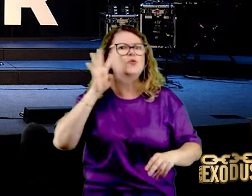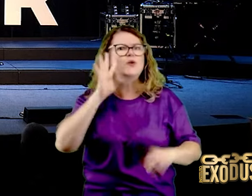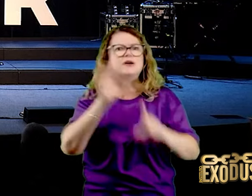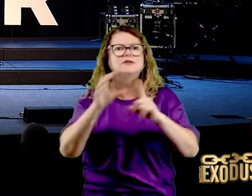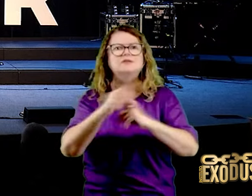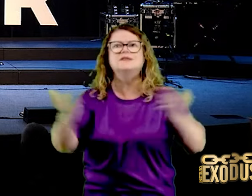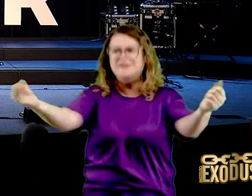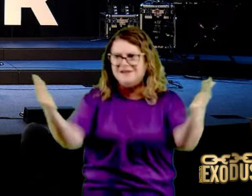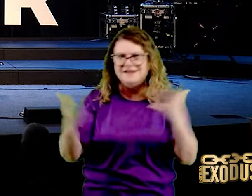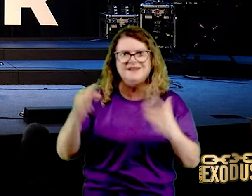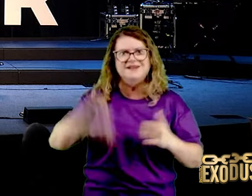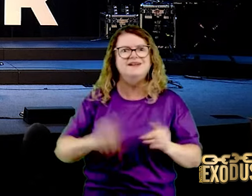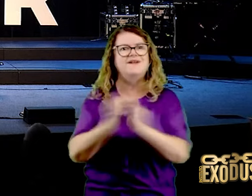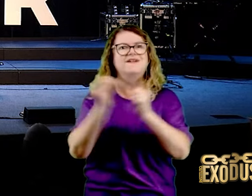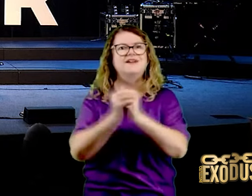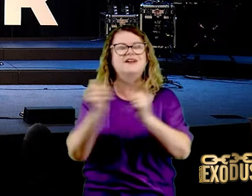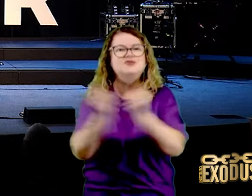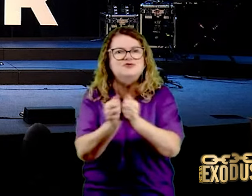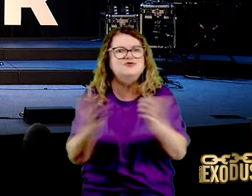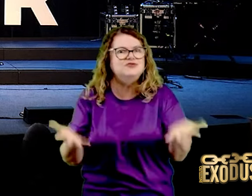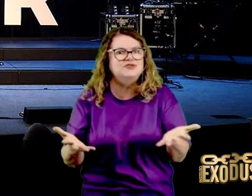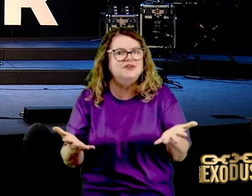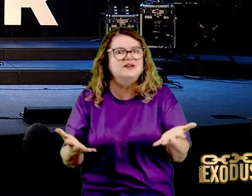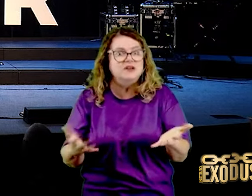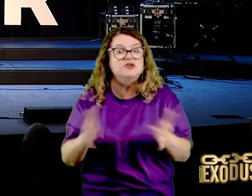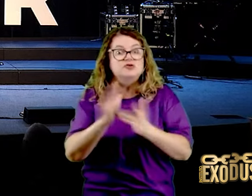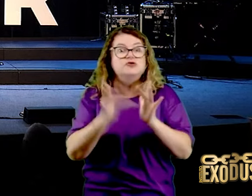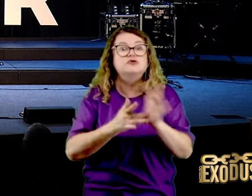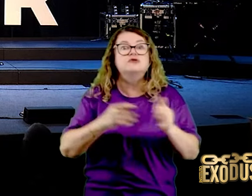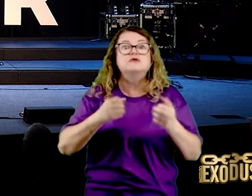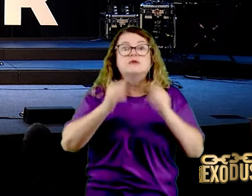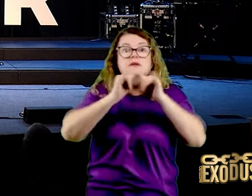O reino dividido, Jesus disse em Mateus capítulo 12,